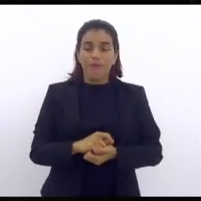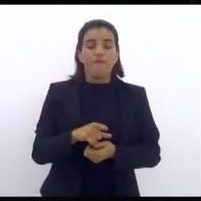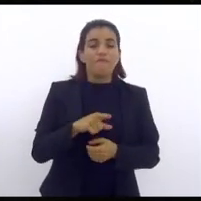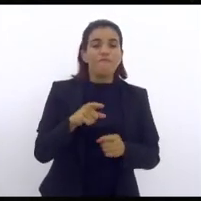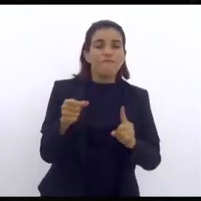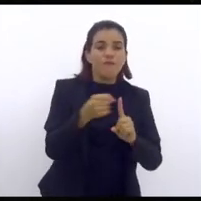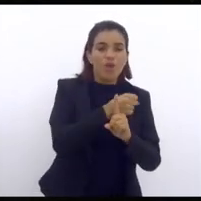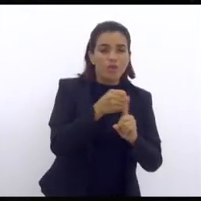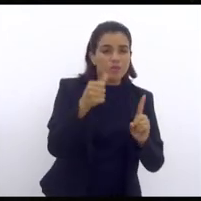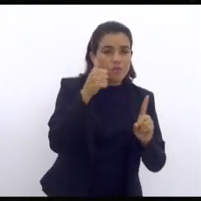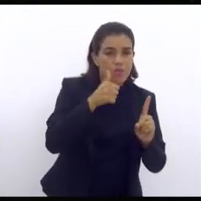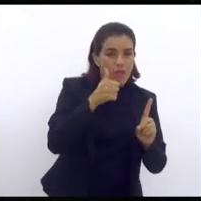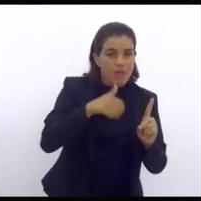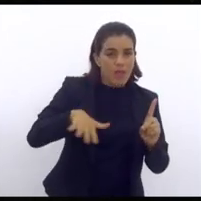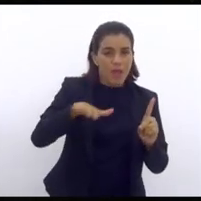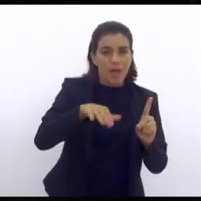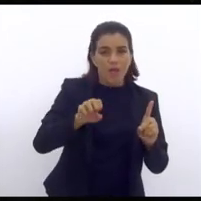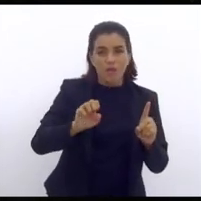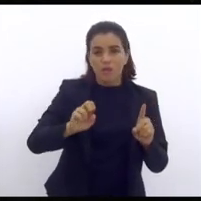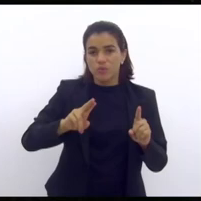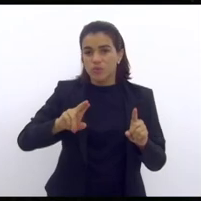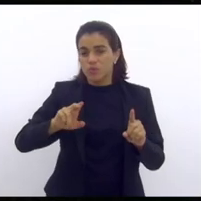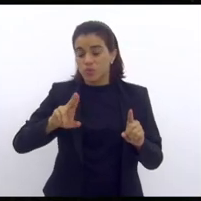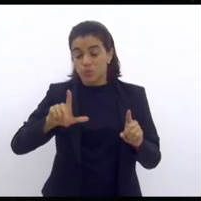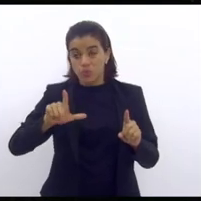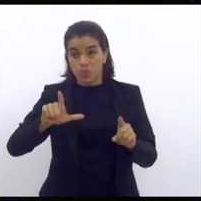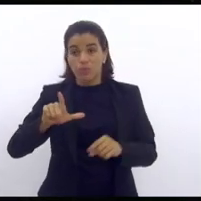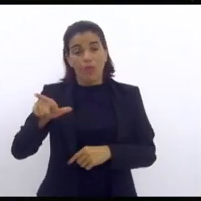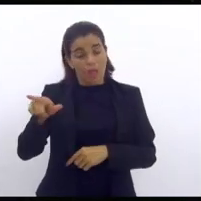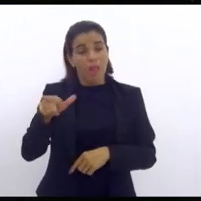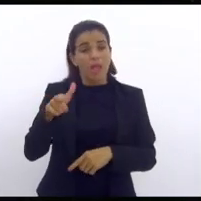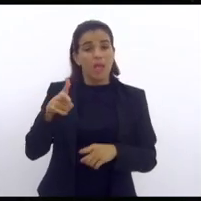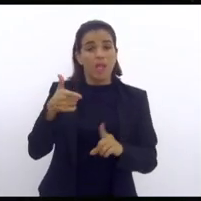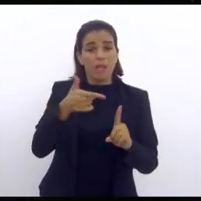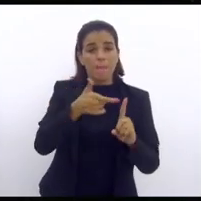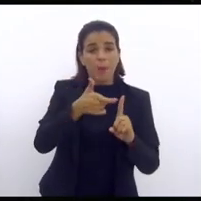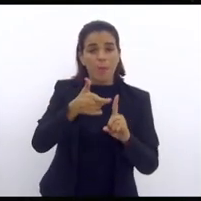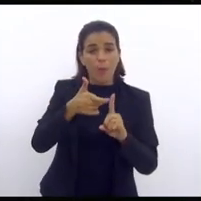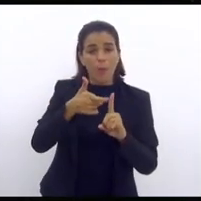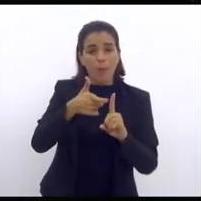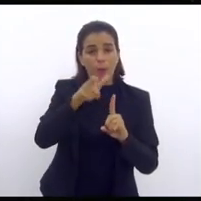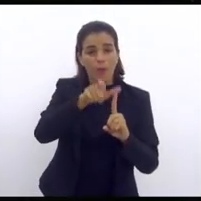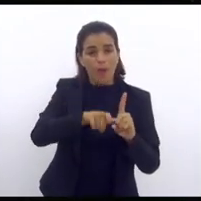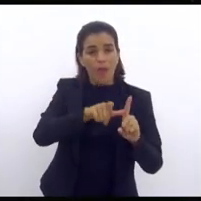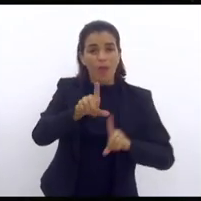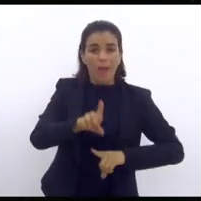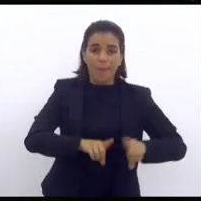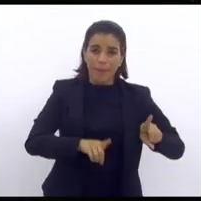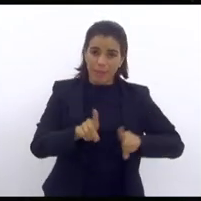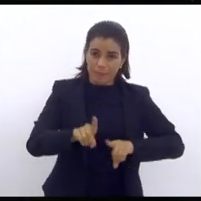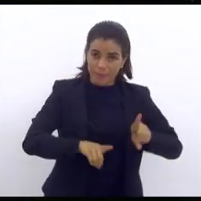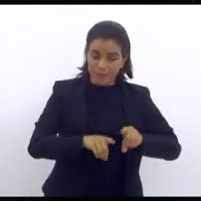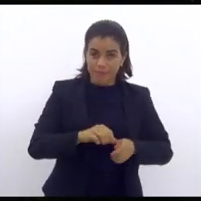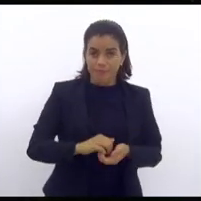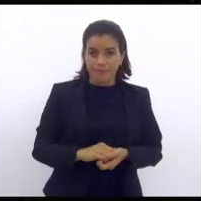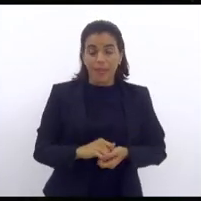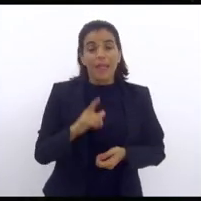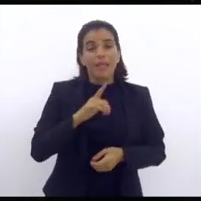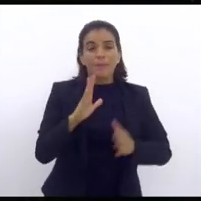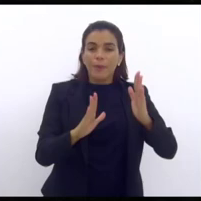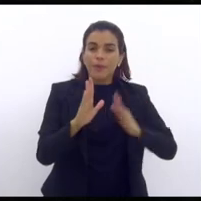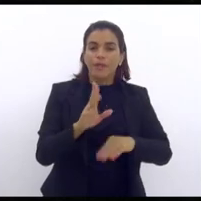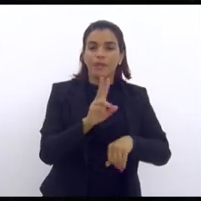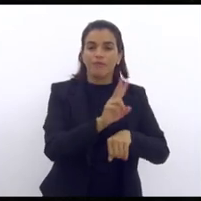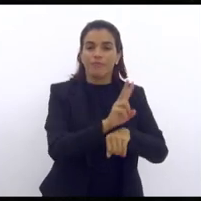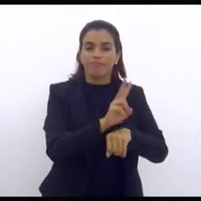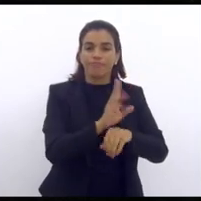mulheres da Zona Sul. E foi ele que assassinou a Kemele. estava preso? Não. Estava aí em regime semiaberto. E sabe o